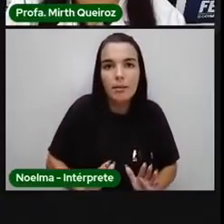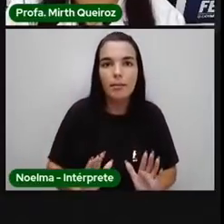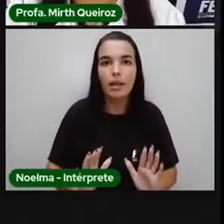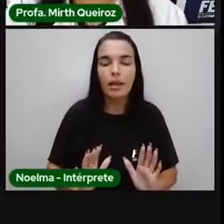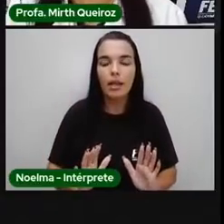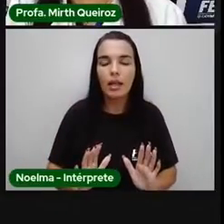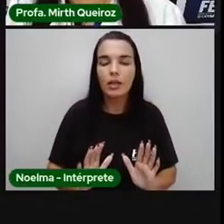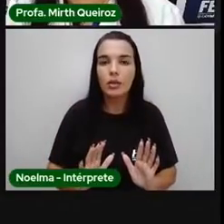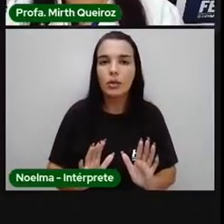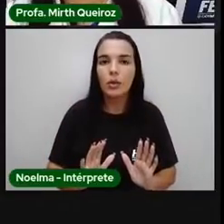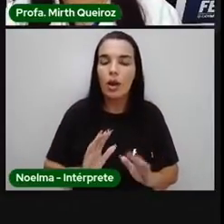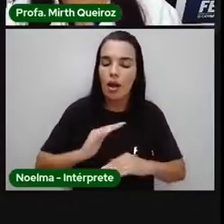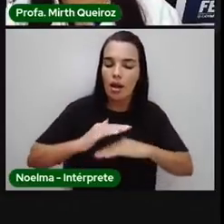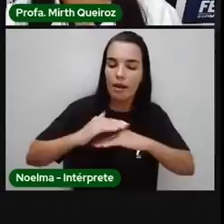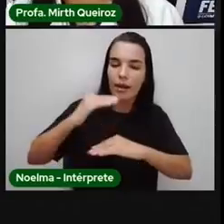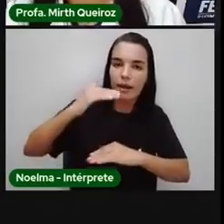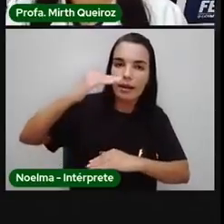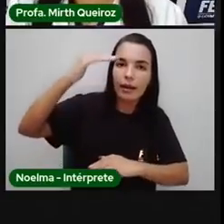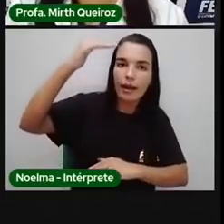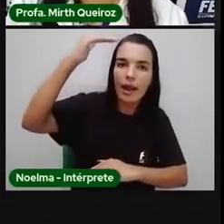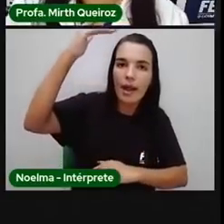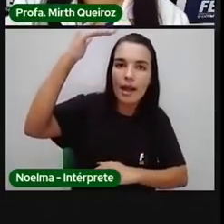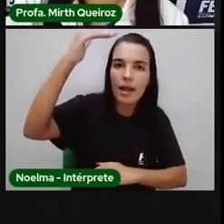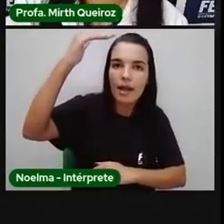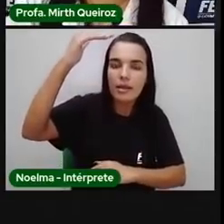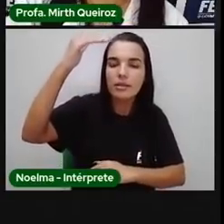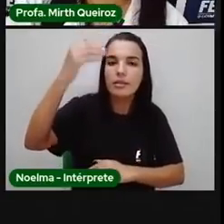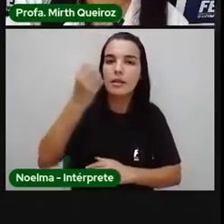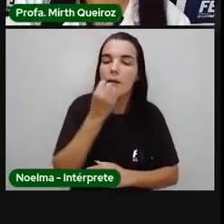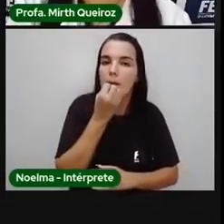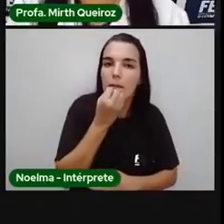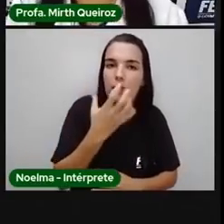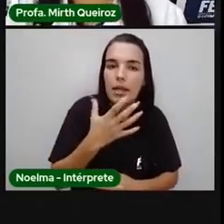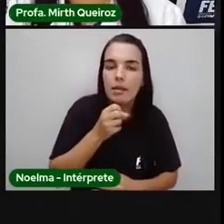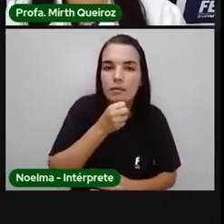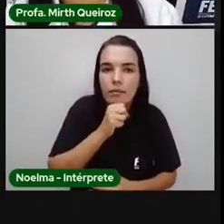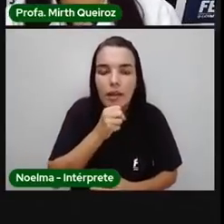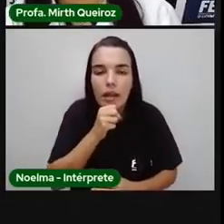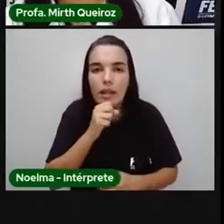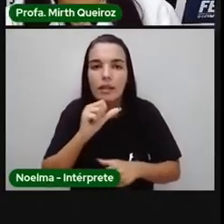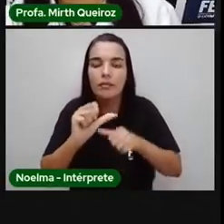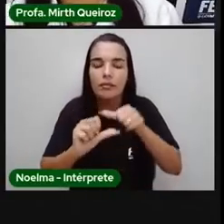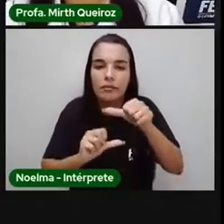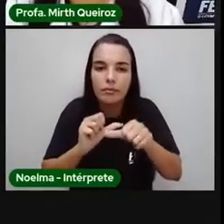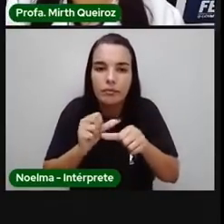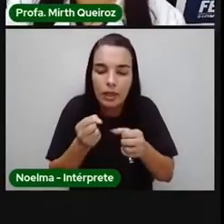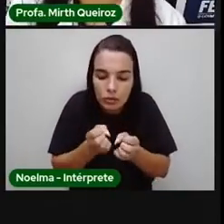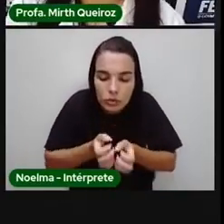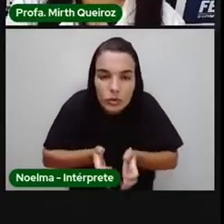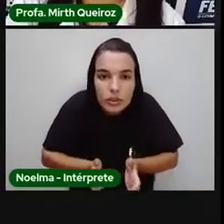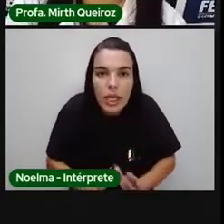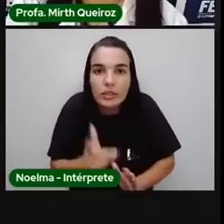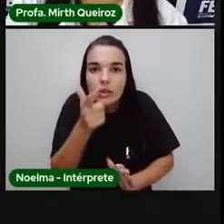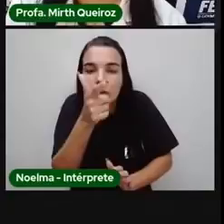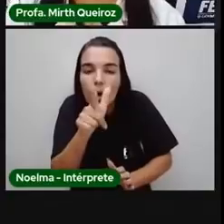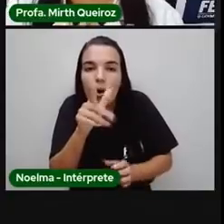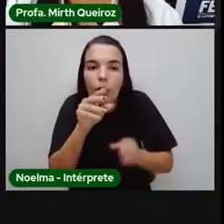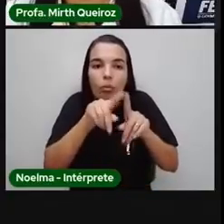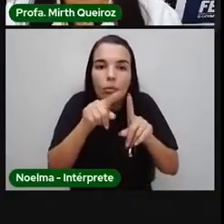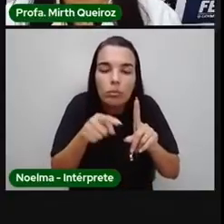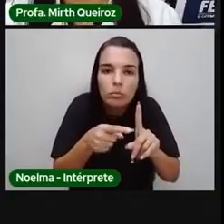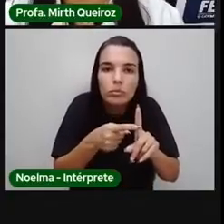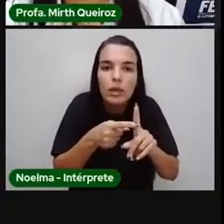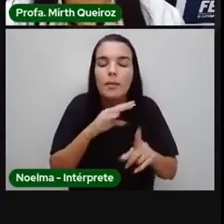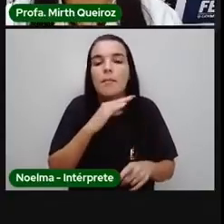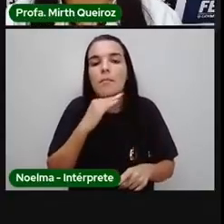nasce, ele cresce, ele amadurece, ele reproduz, ele envelhece e ele